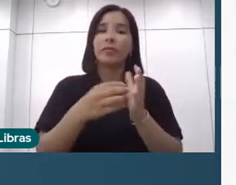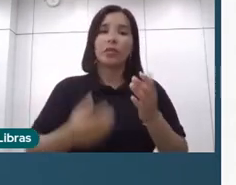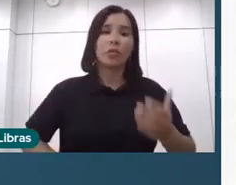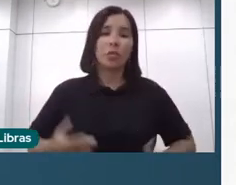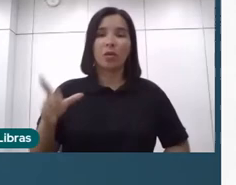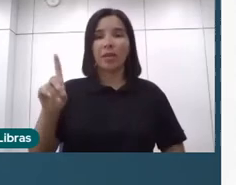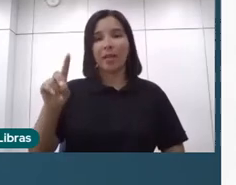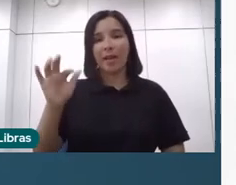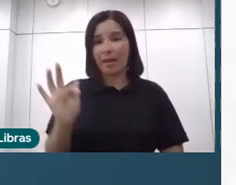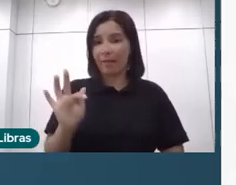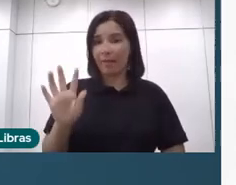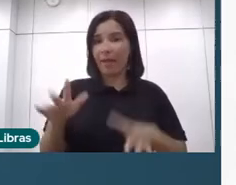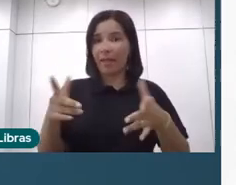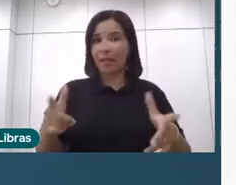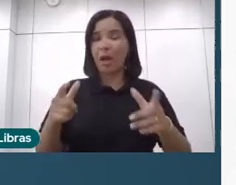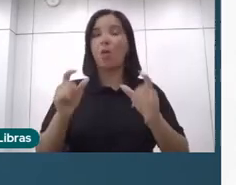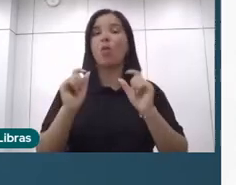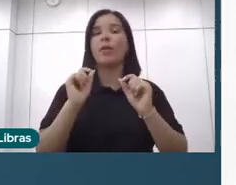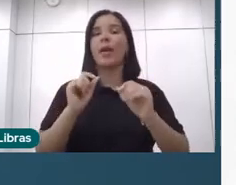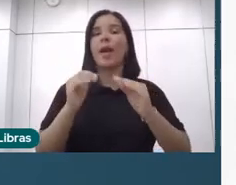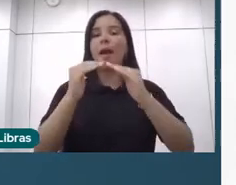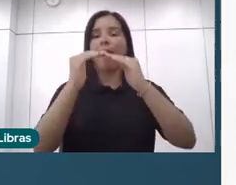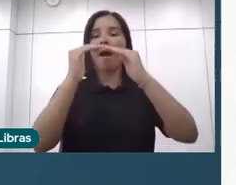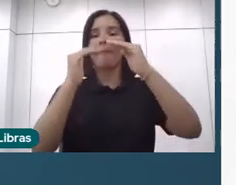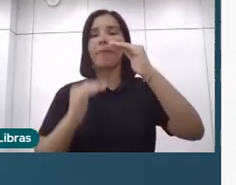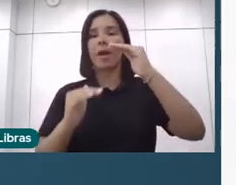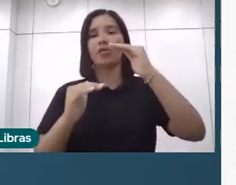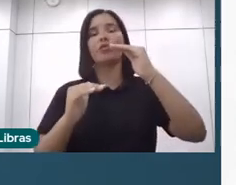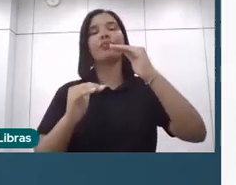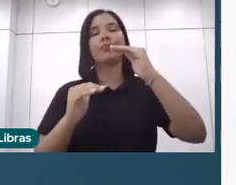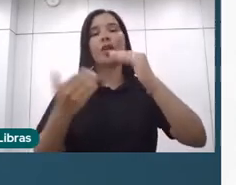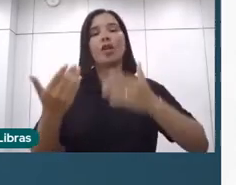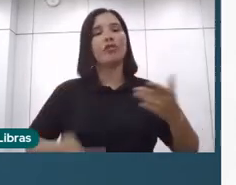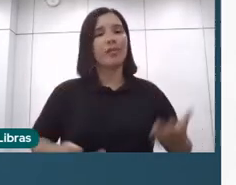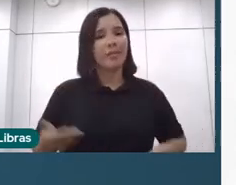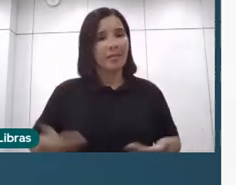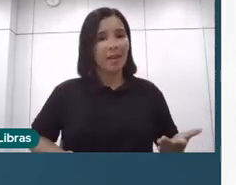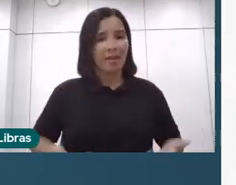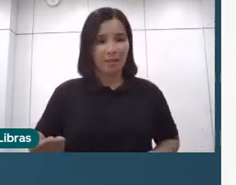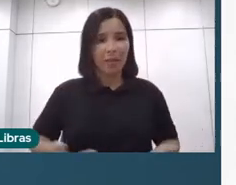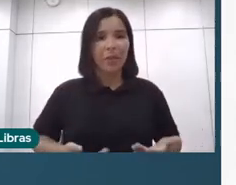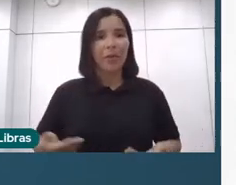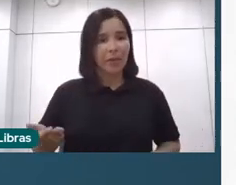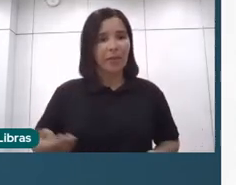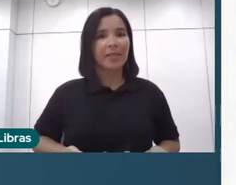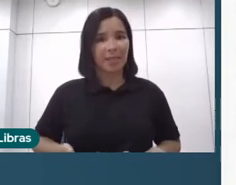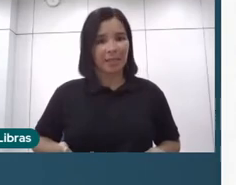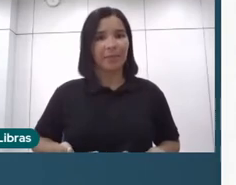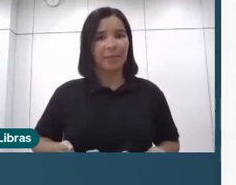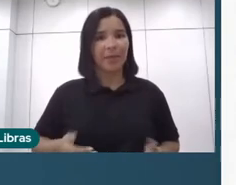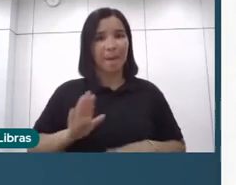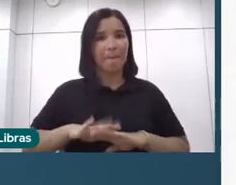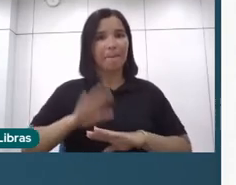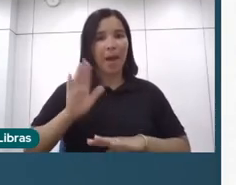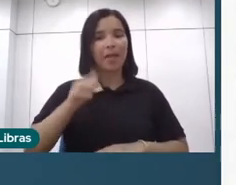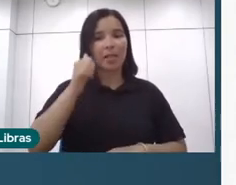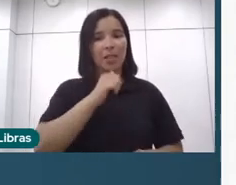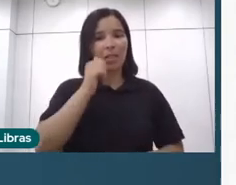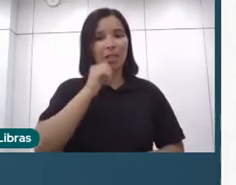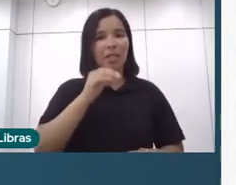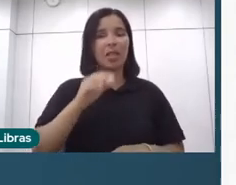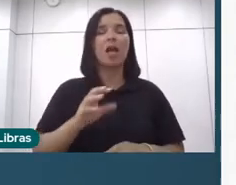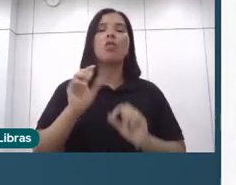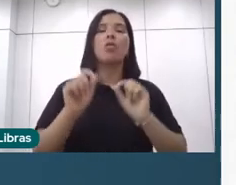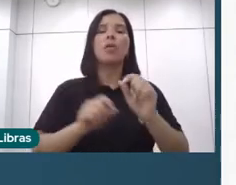então elas só ficam abaixo do percentual de servidoras, mais abaixo ainda em relação às mulheres na população